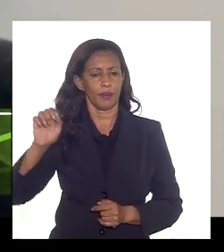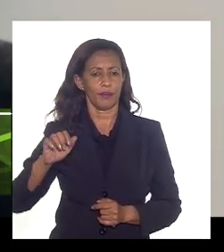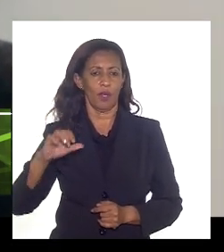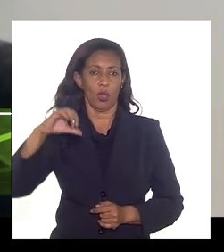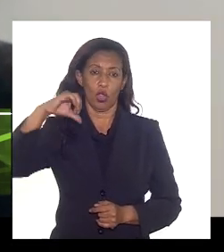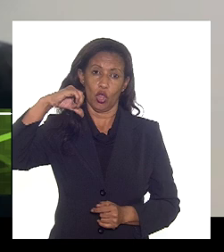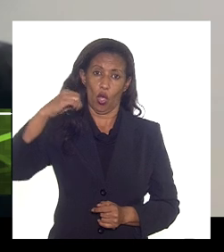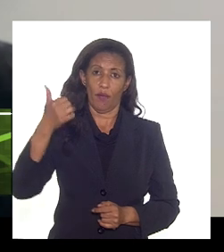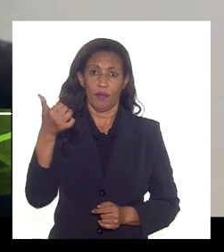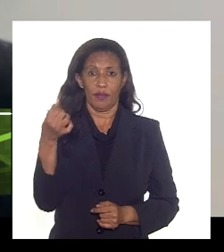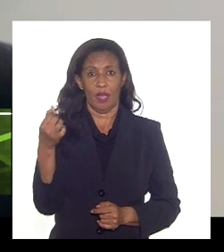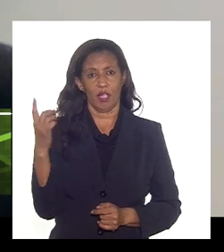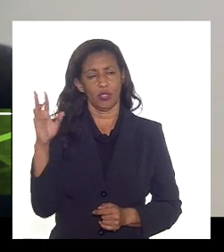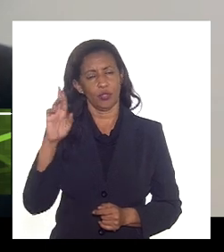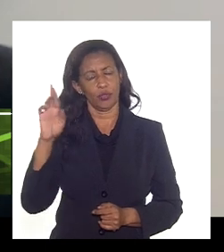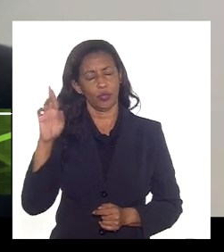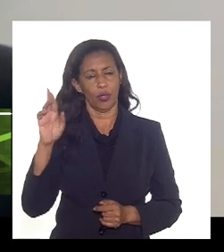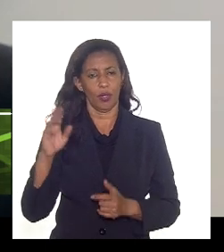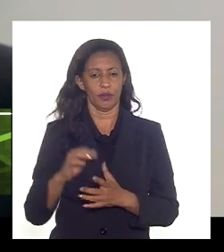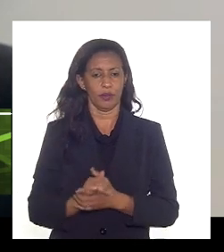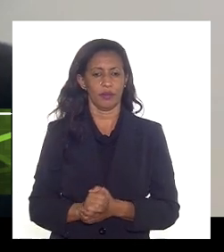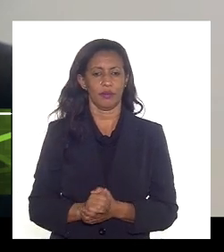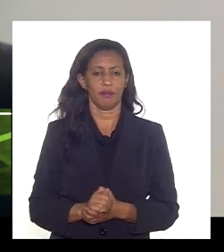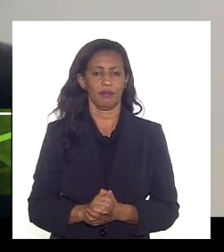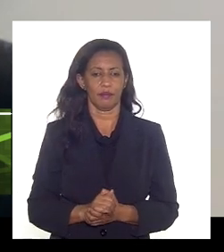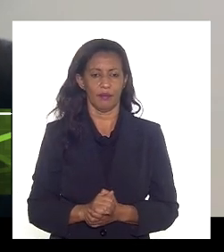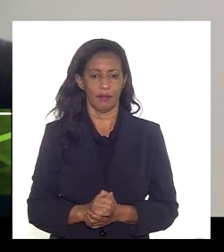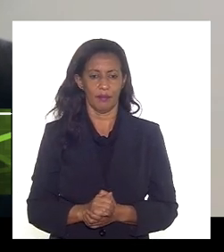10 dólares por nome de BTU a molécula apenas